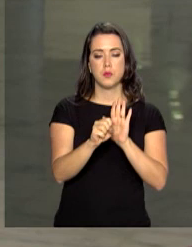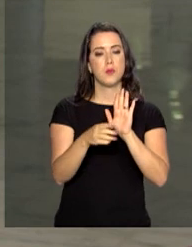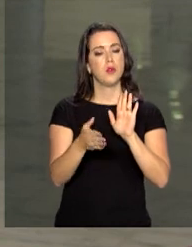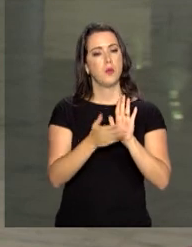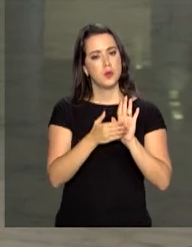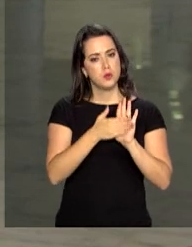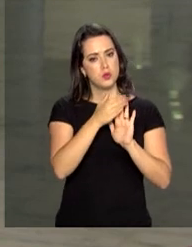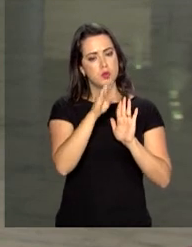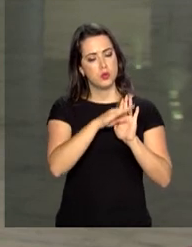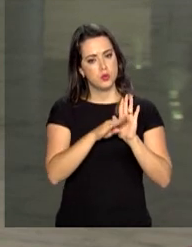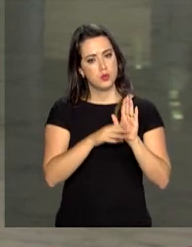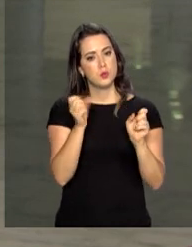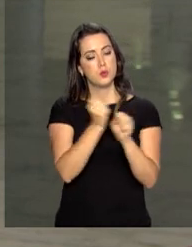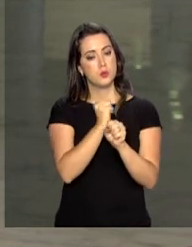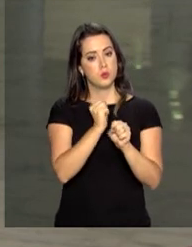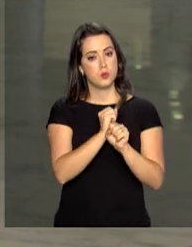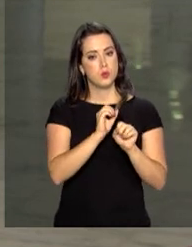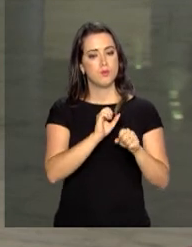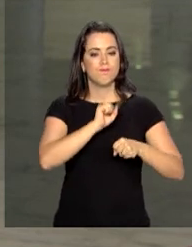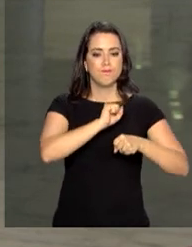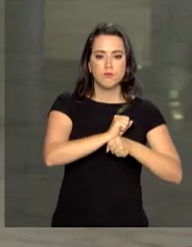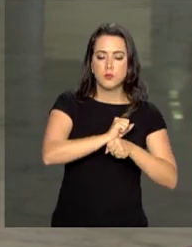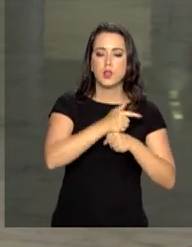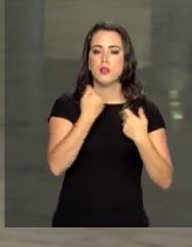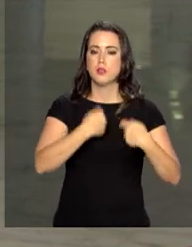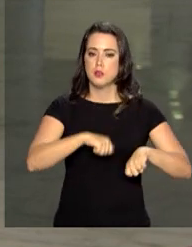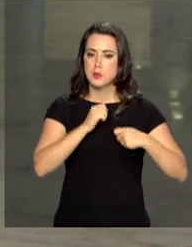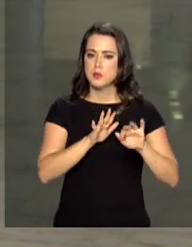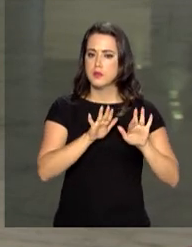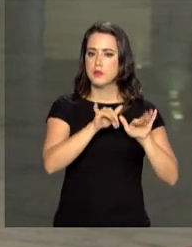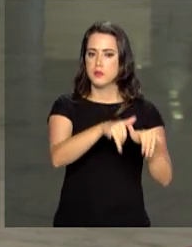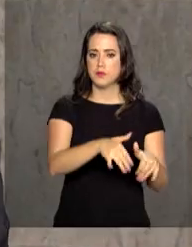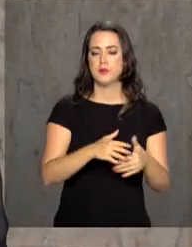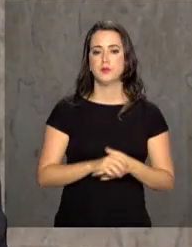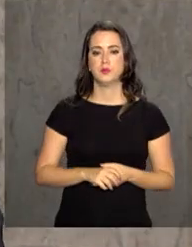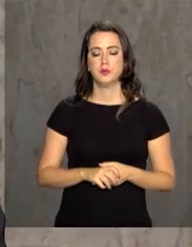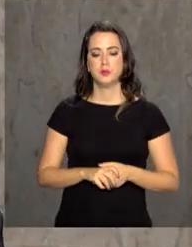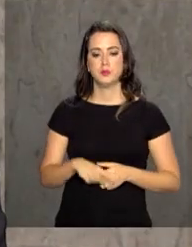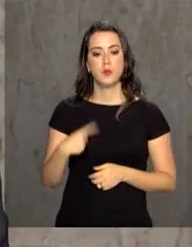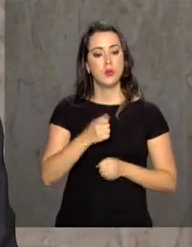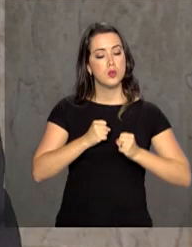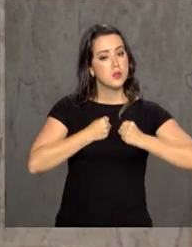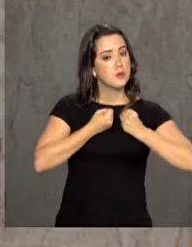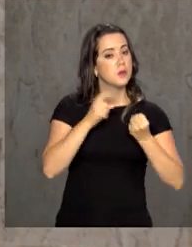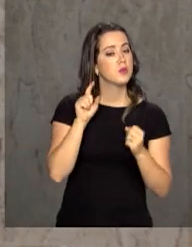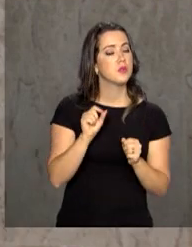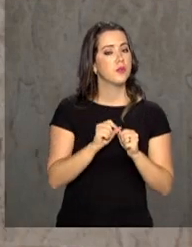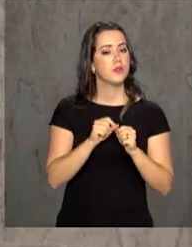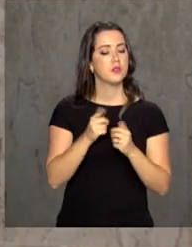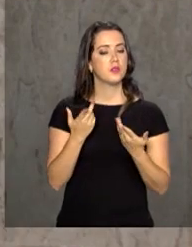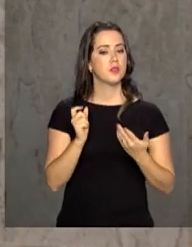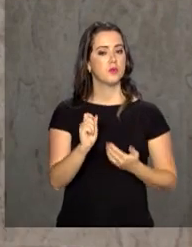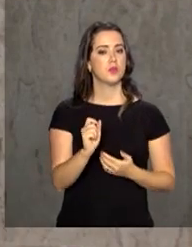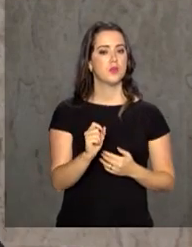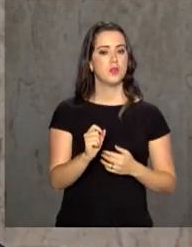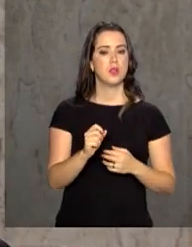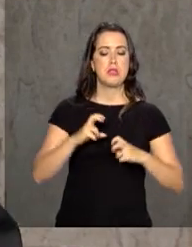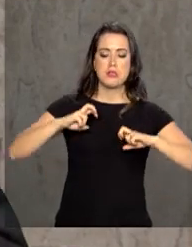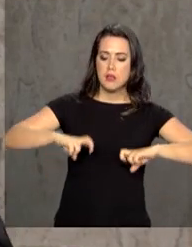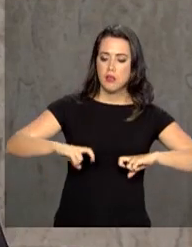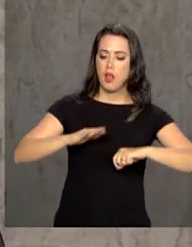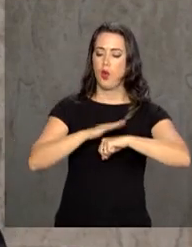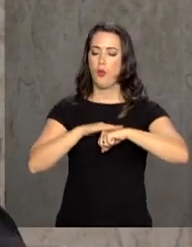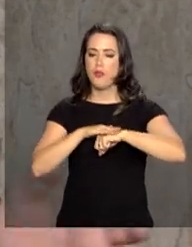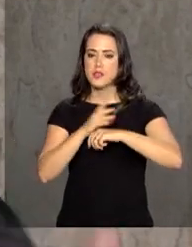paralisadas na área da educação e que precisam ser finalizadas. O esforço que está se fazendo é sentar com cada um desses municípios